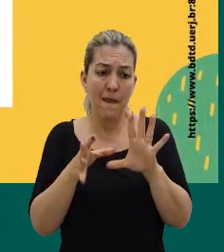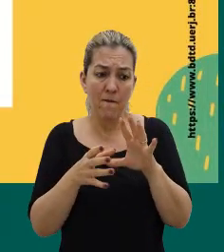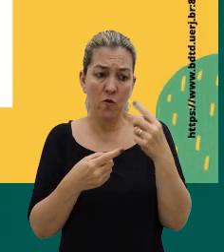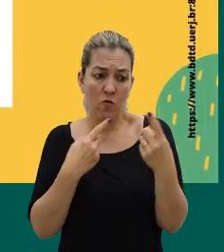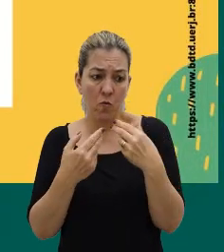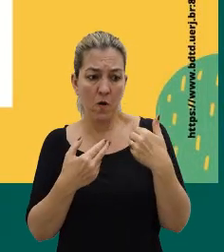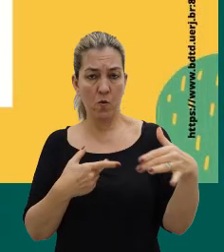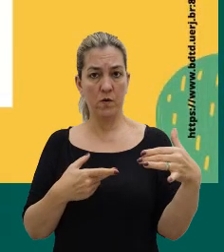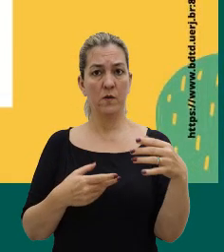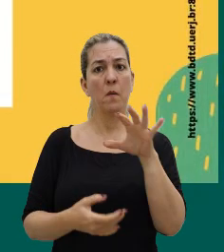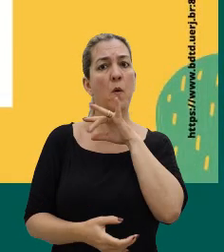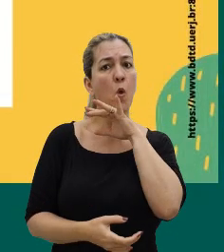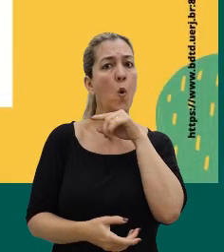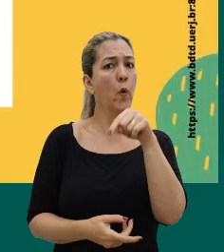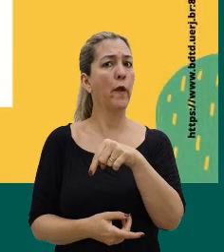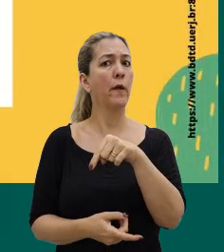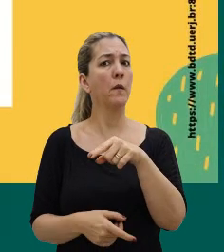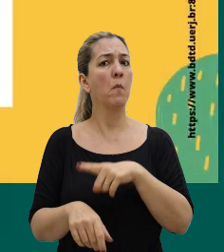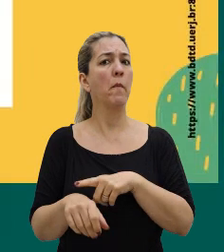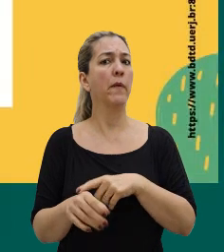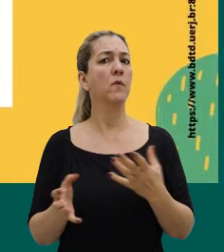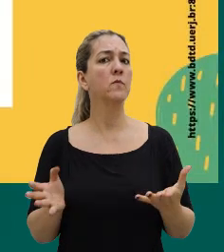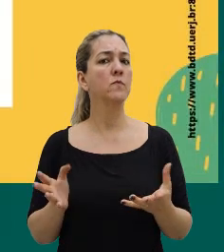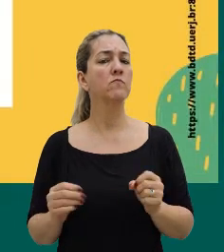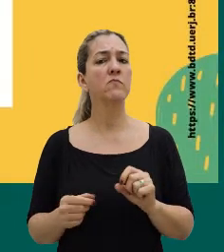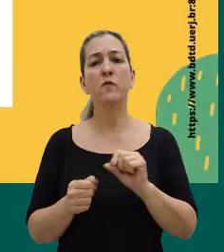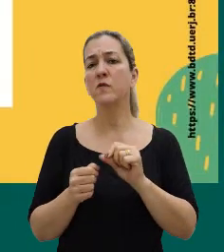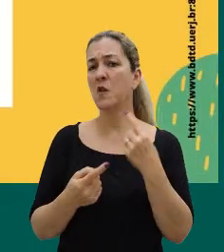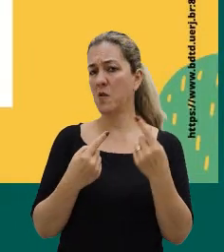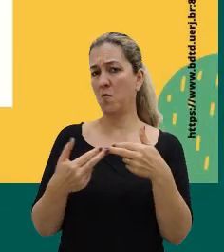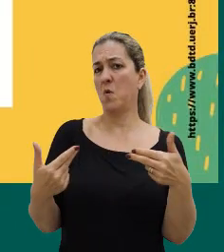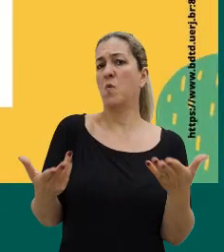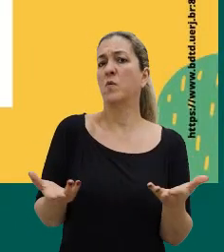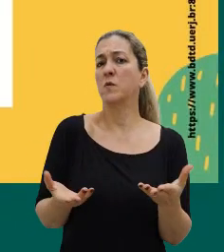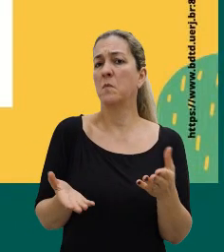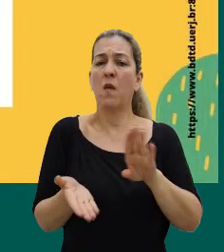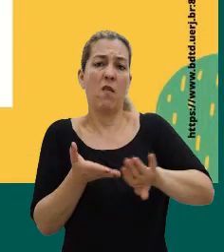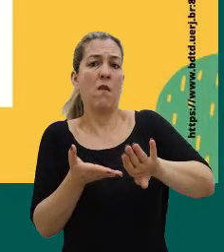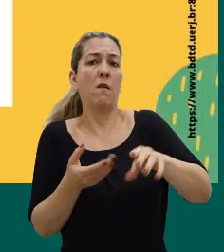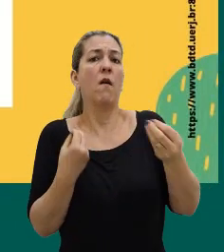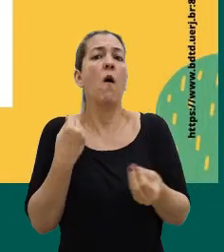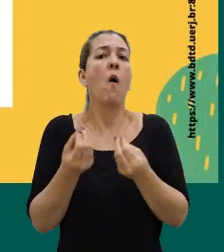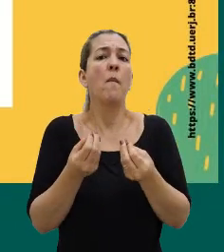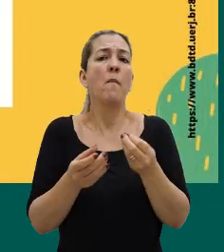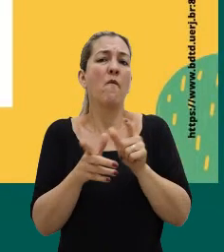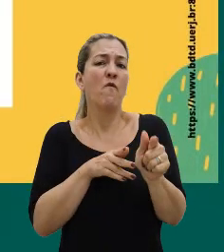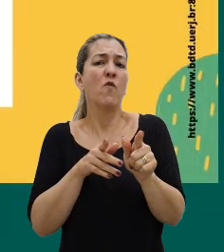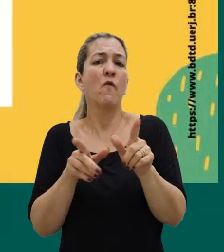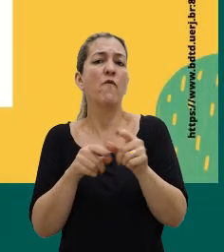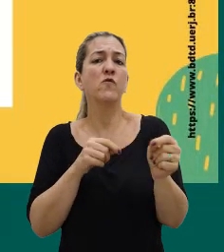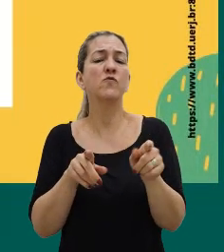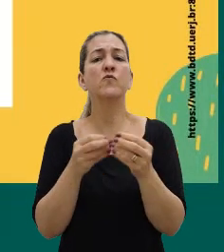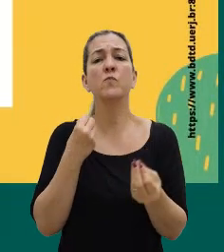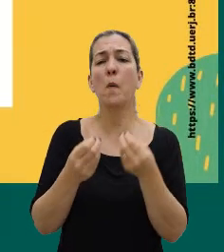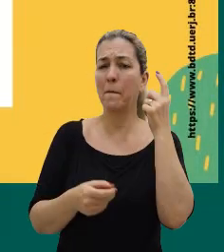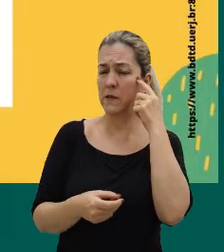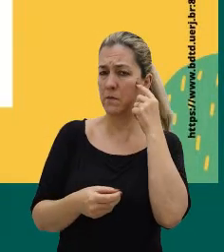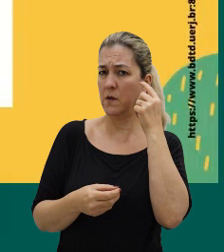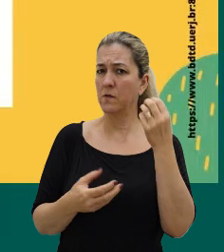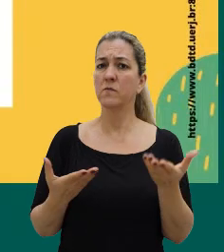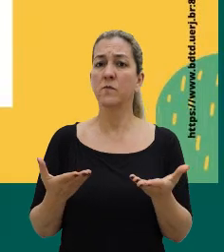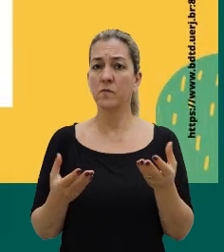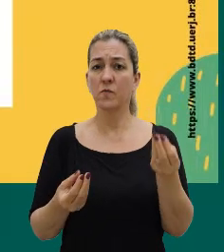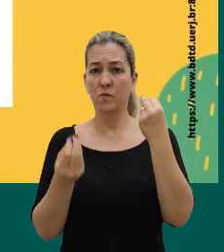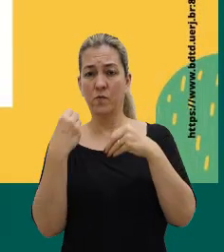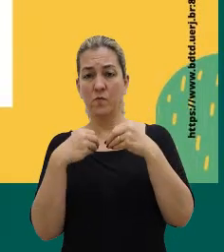que está muito ruim naquele momento, né, e se eu fizesse tal coisa para sair disso, né, então, são pensamentos que nos atravessam durante